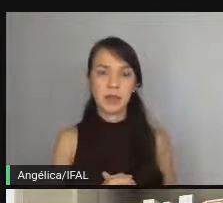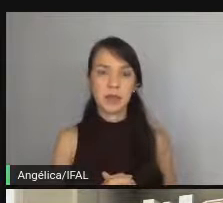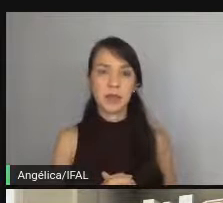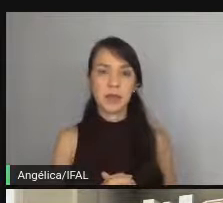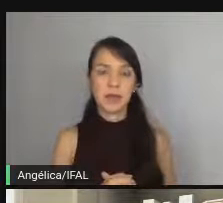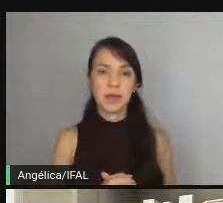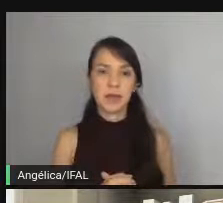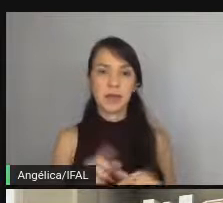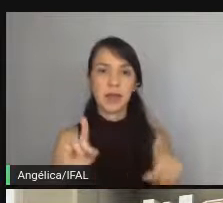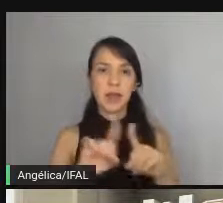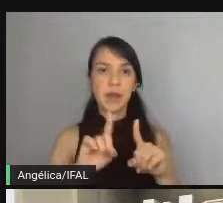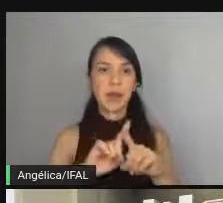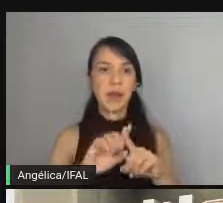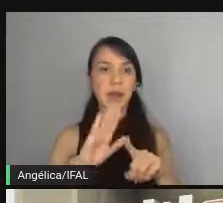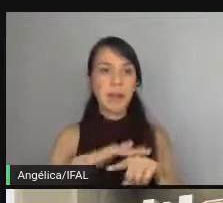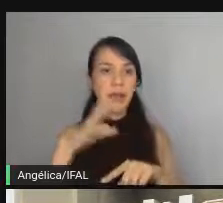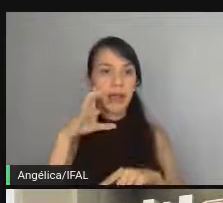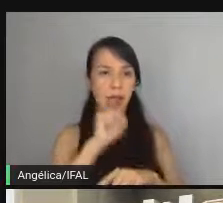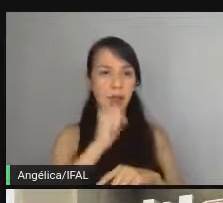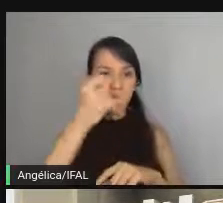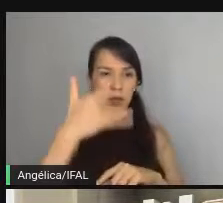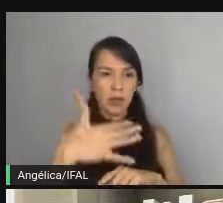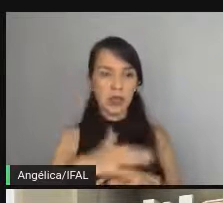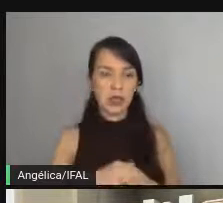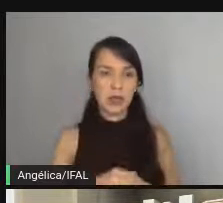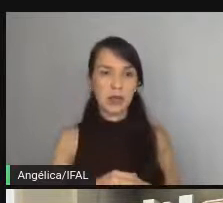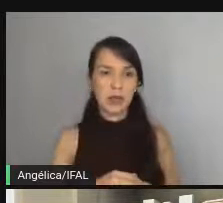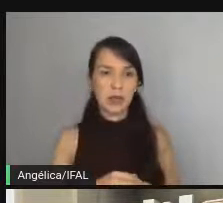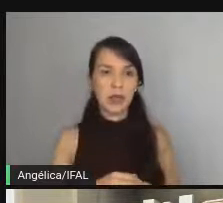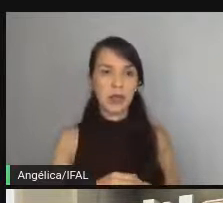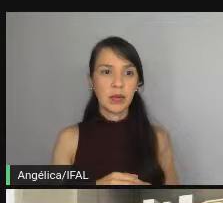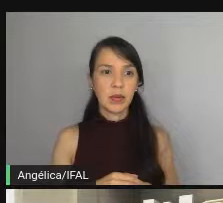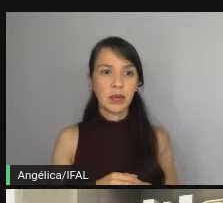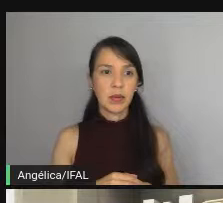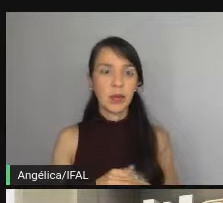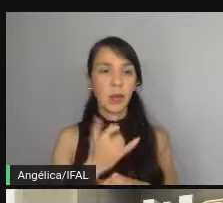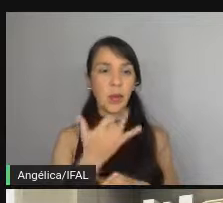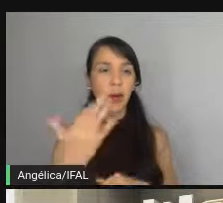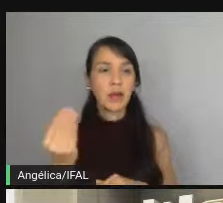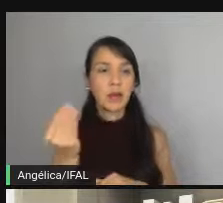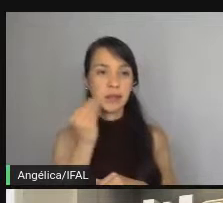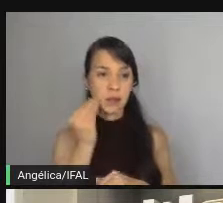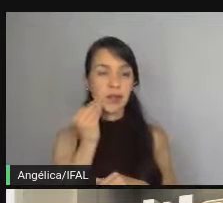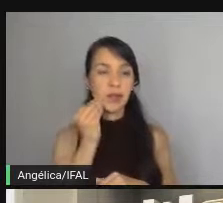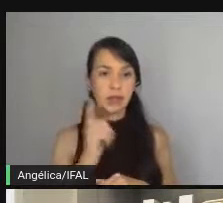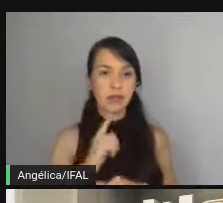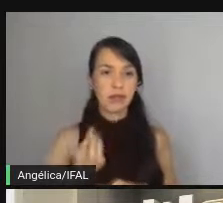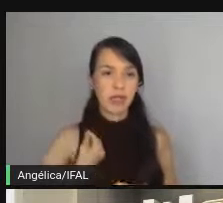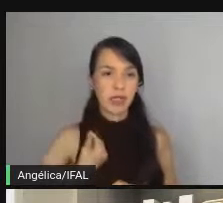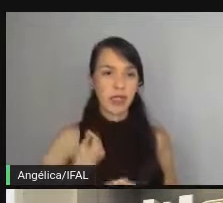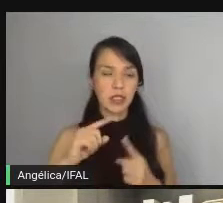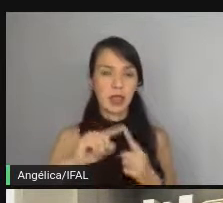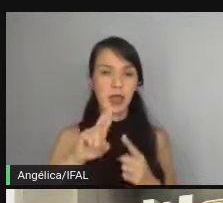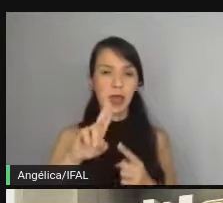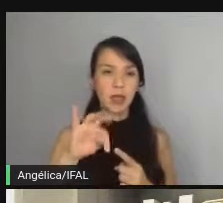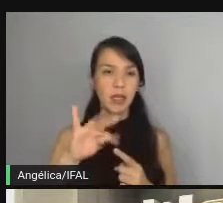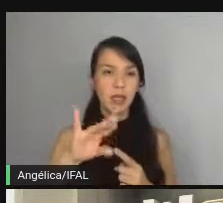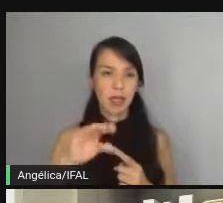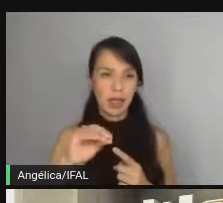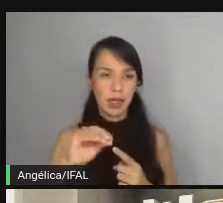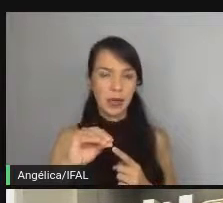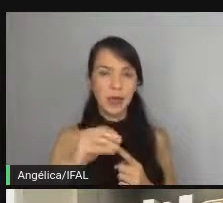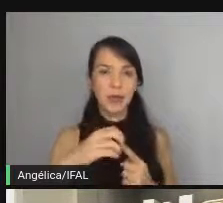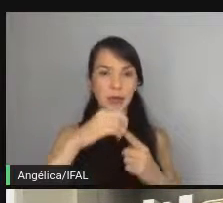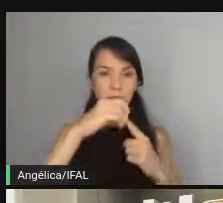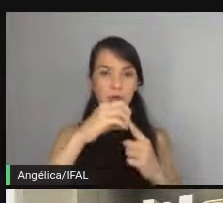Falando bem rápido aqui, testes, quais são os tipos que existem? Unitários, o que é